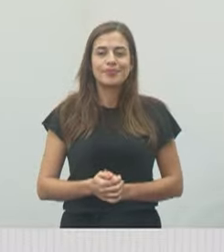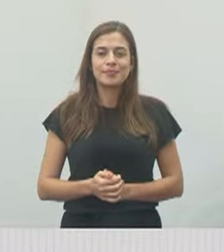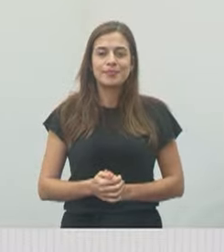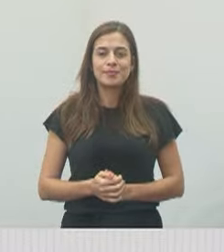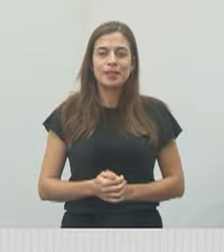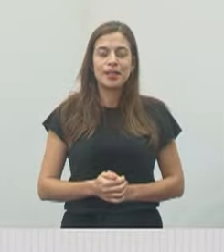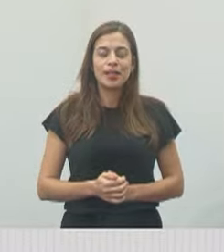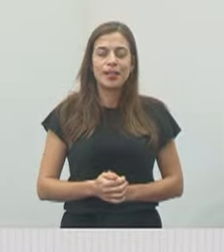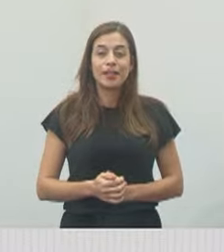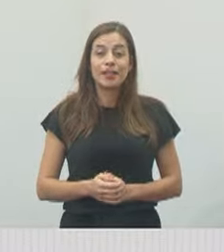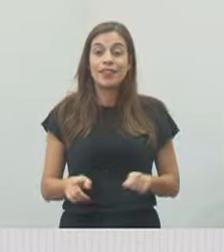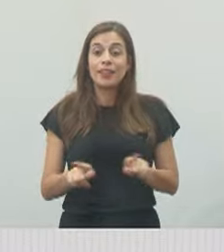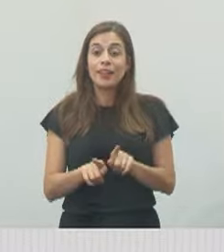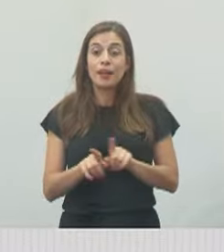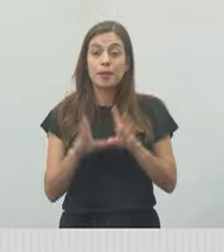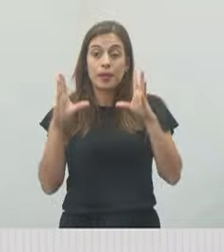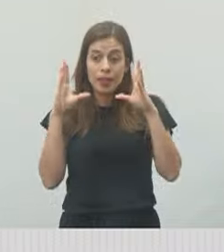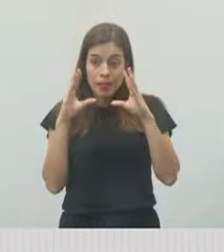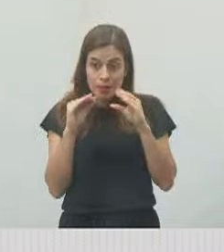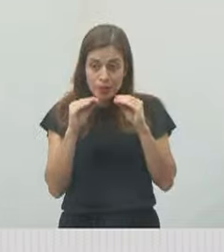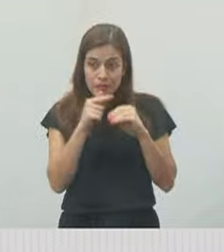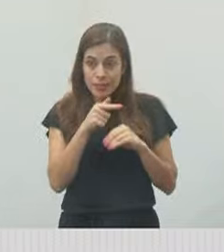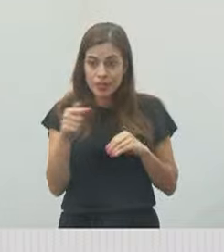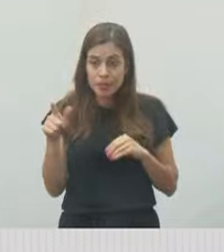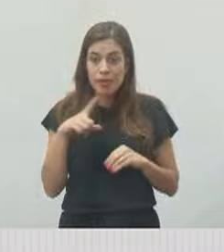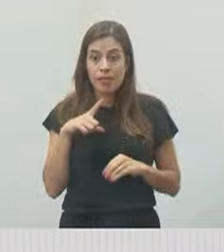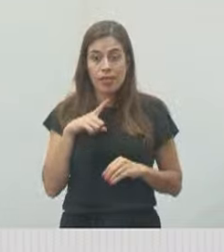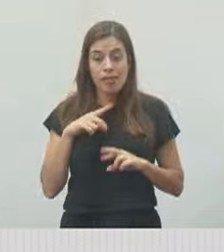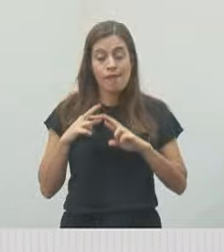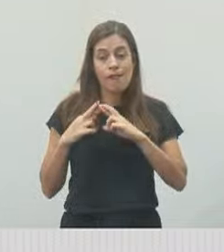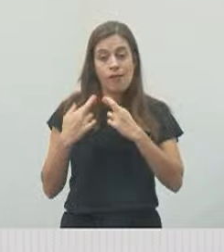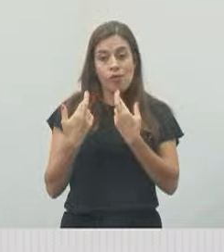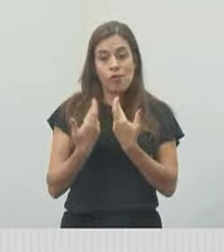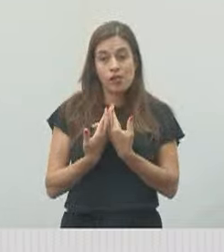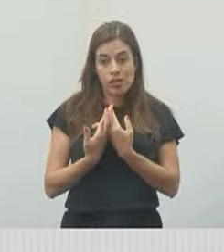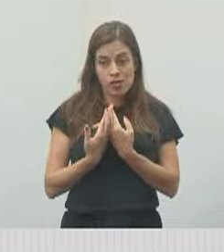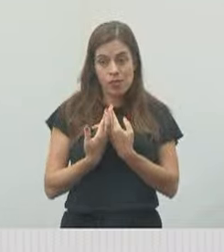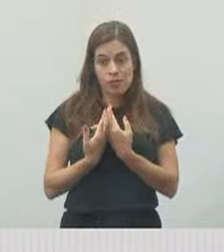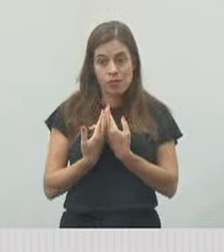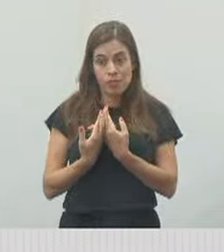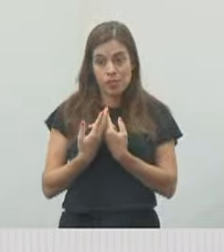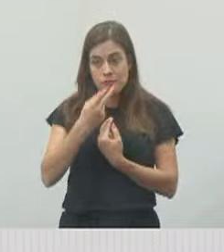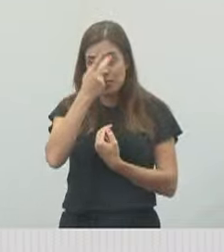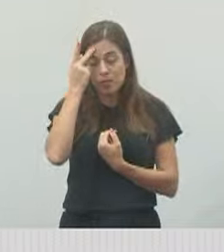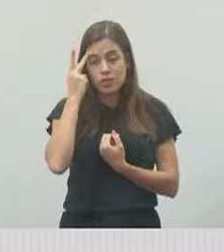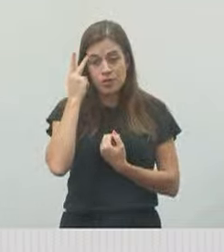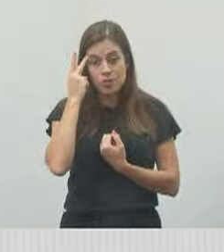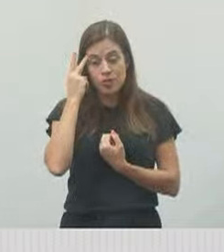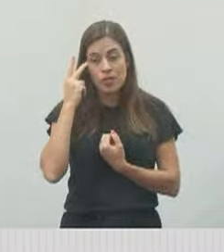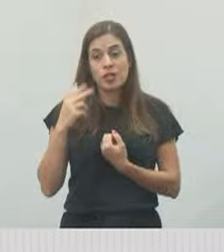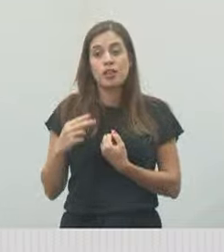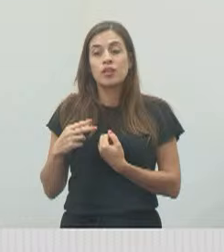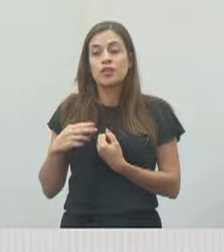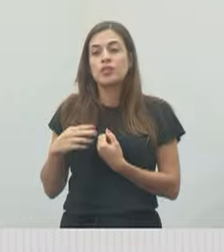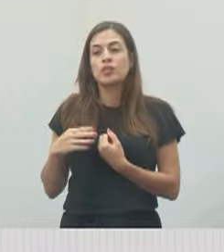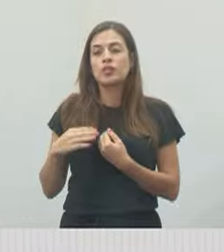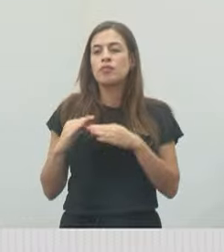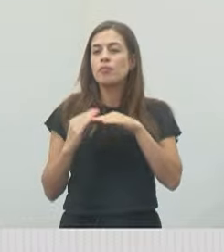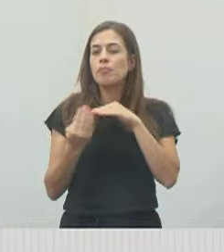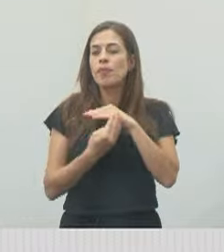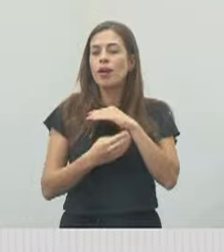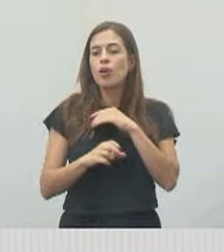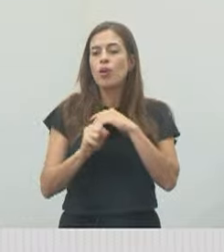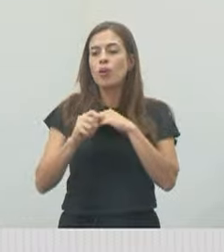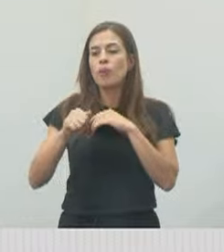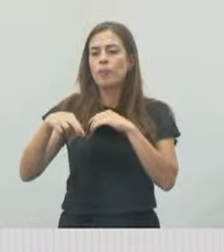Também na noite da semana tivemos uma reunião com os moradores do Residencial Santa Paula.